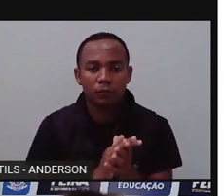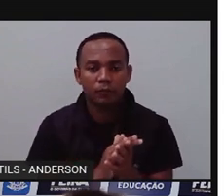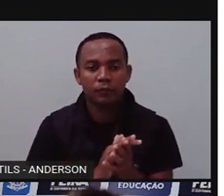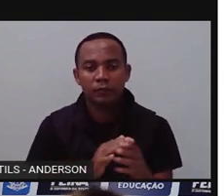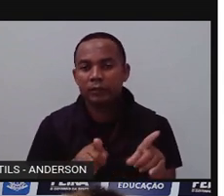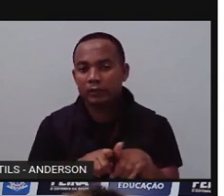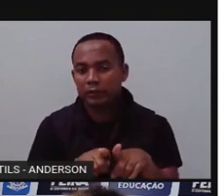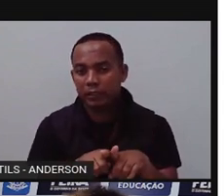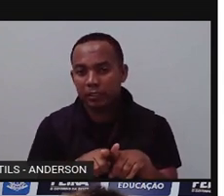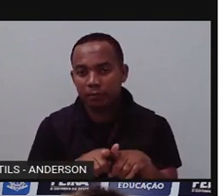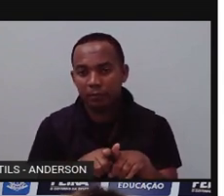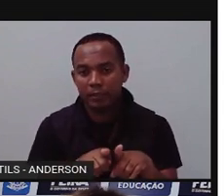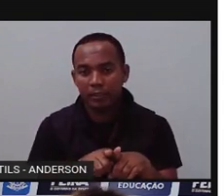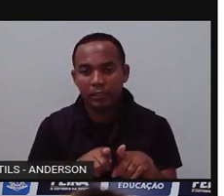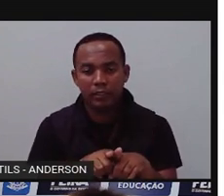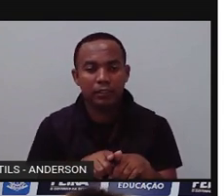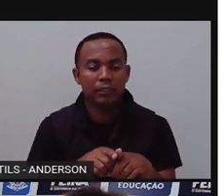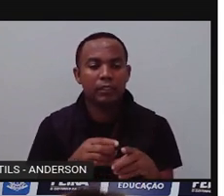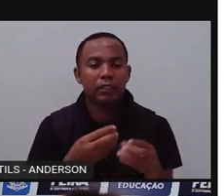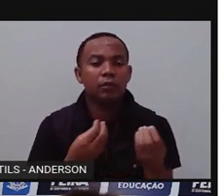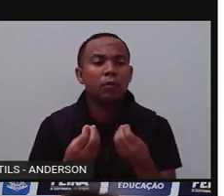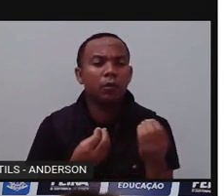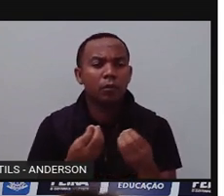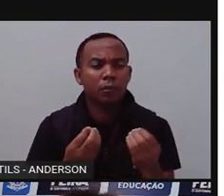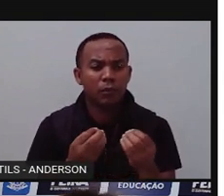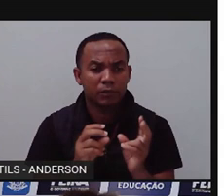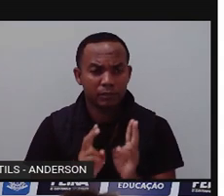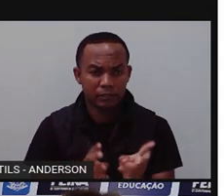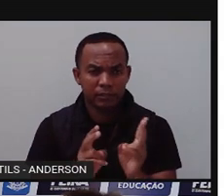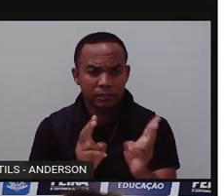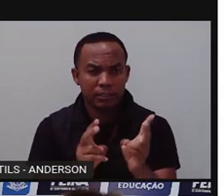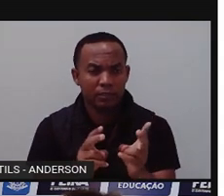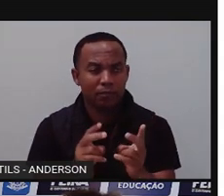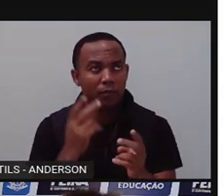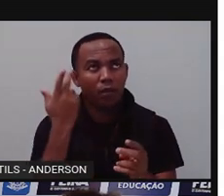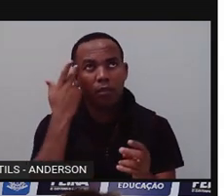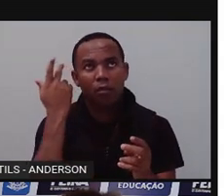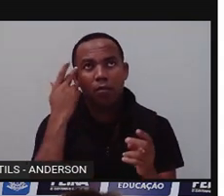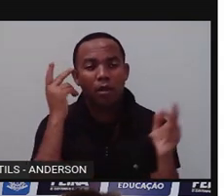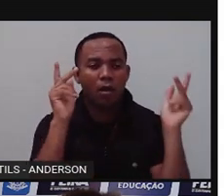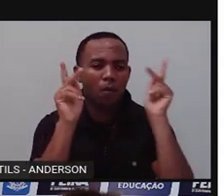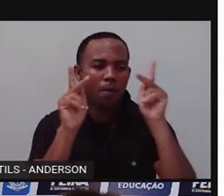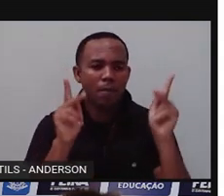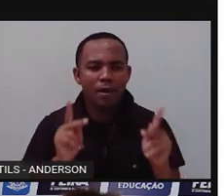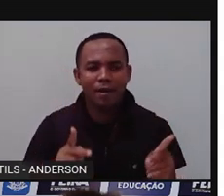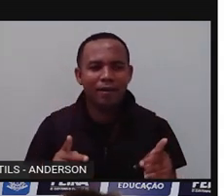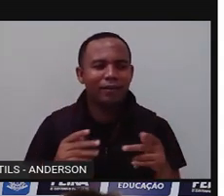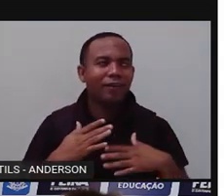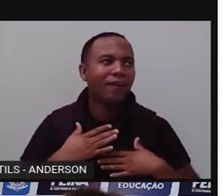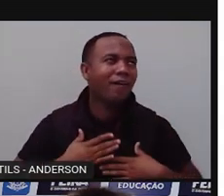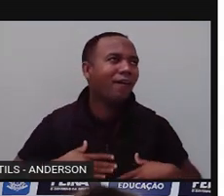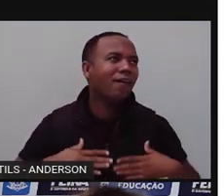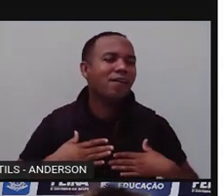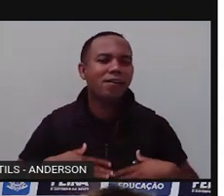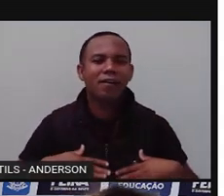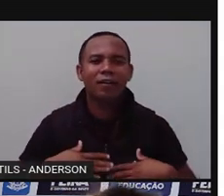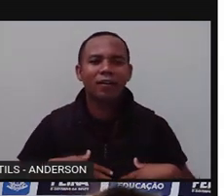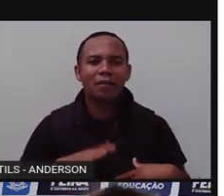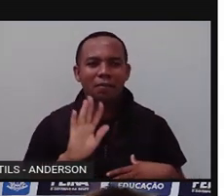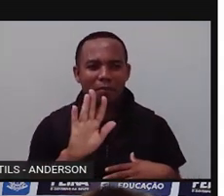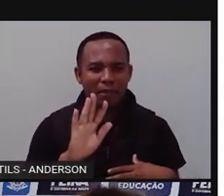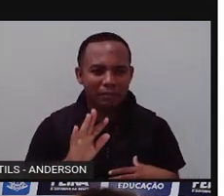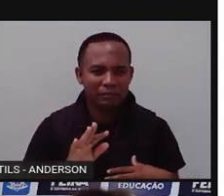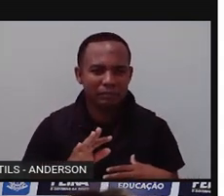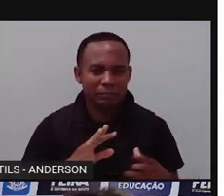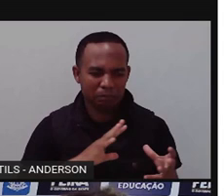ela é sempre tranquila e harmoniosa? Não. Né? Porque, se fosse tranquila e harmoniosa, o planeta Terra,